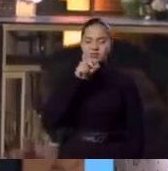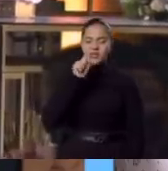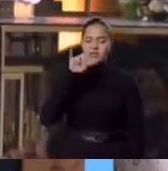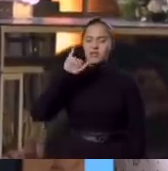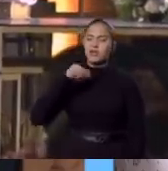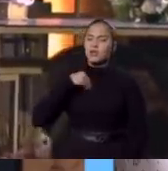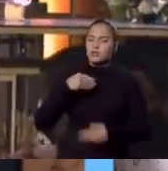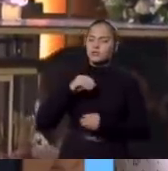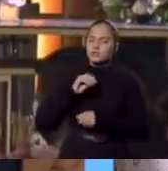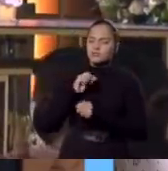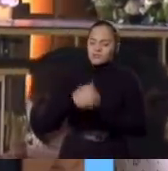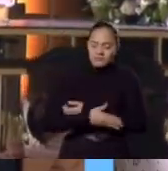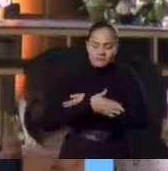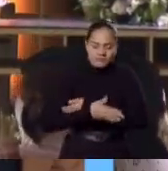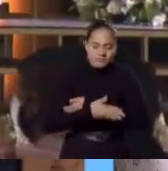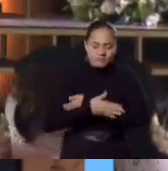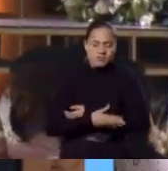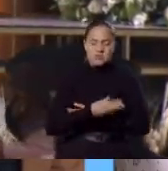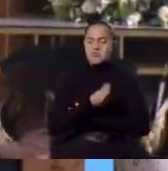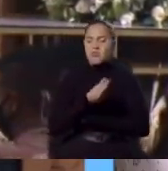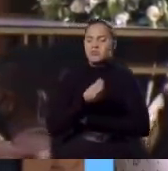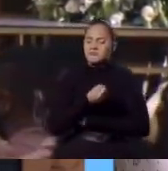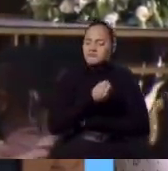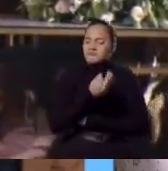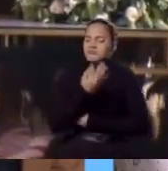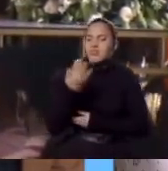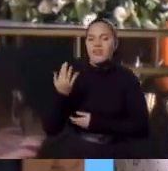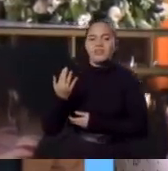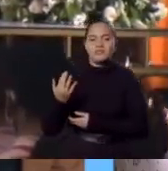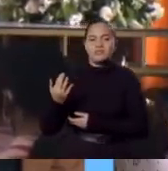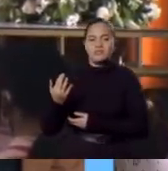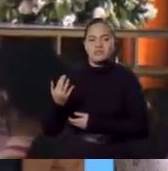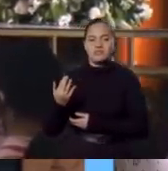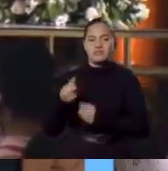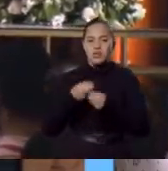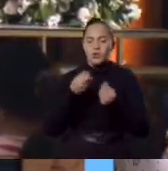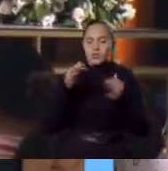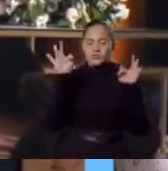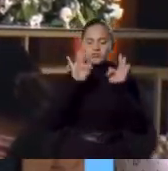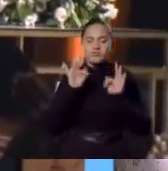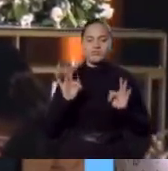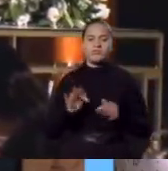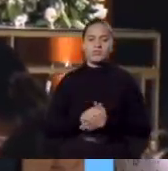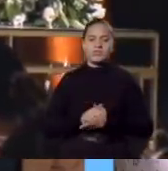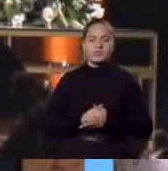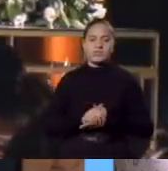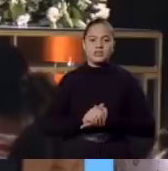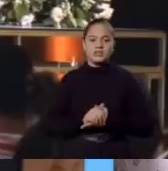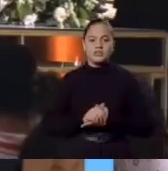segurei ele muitas vezes nos meus braços E fico muito triste,